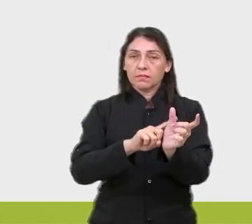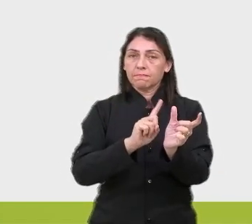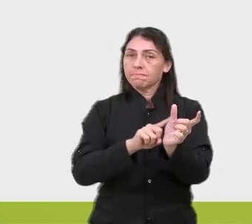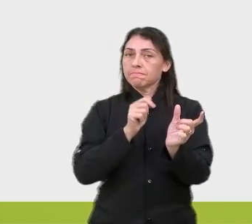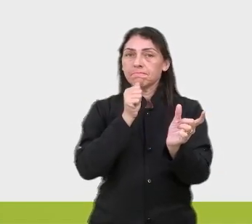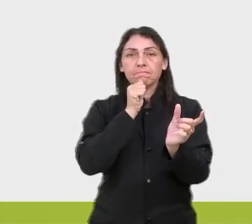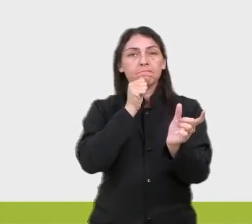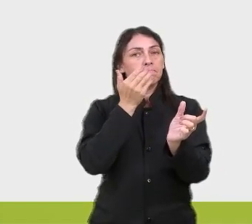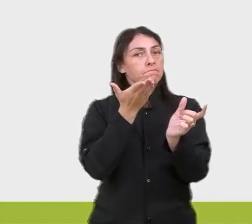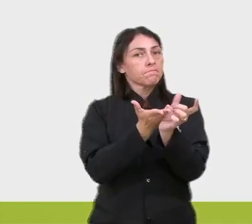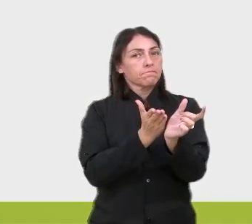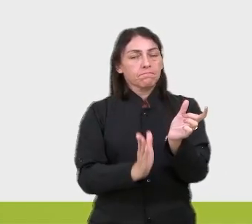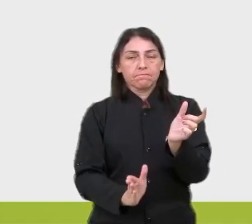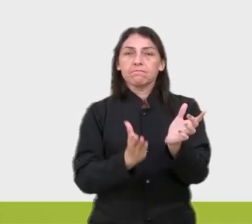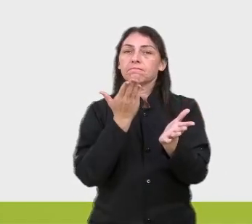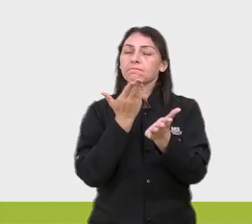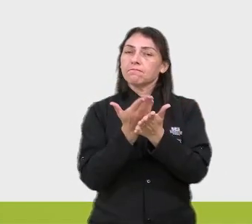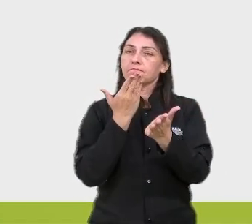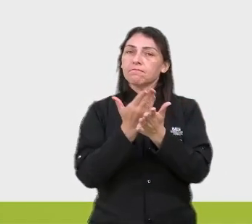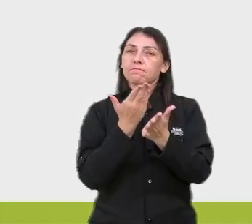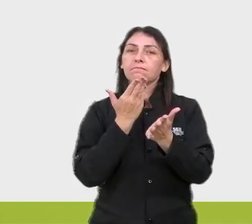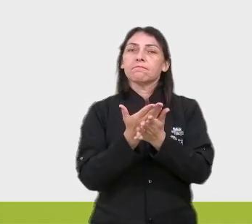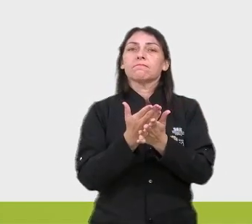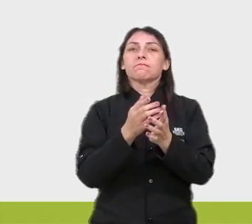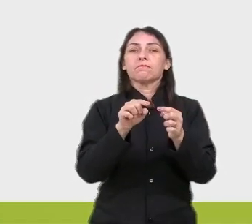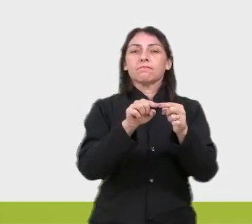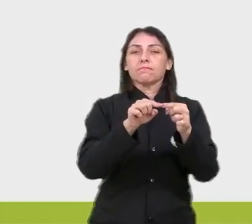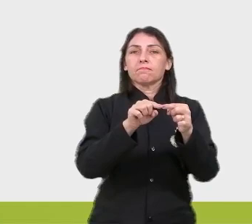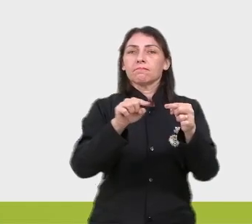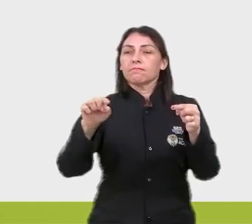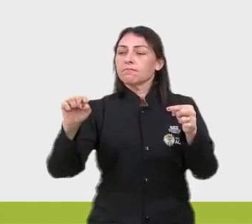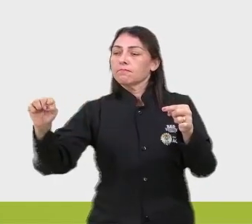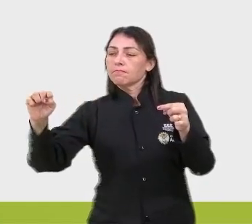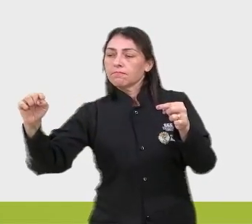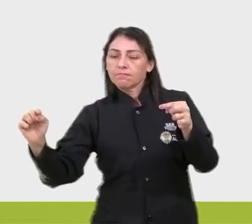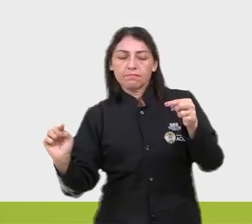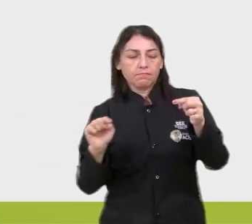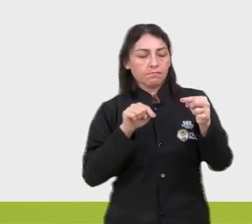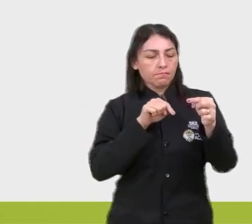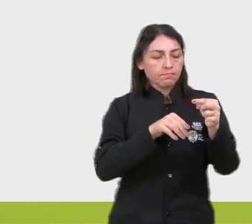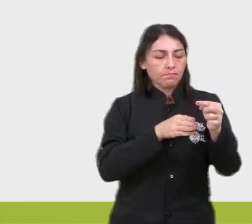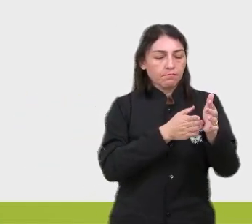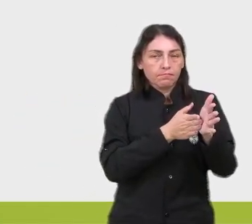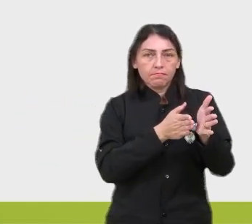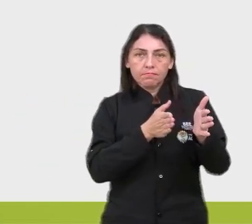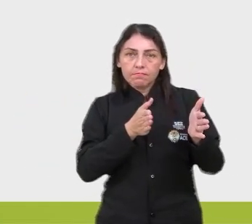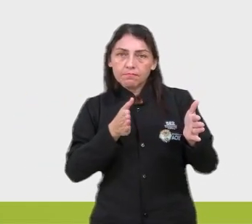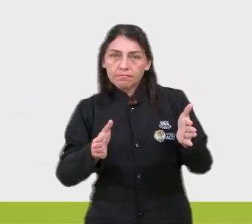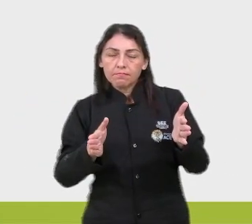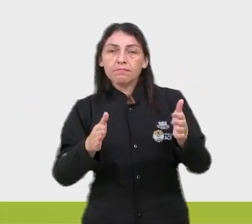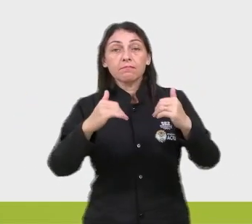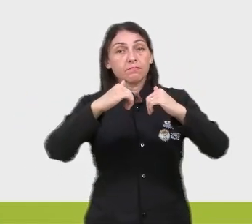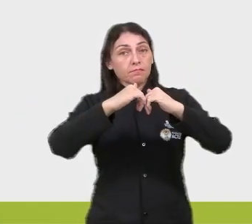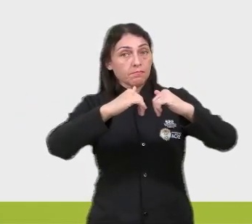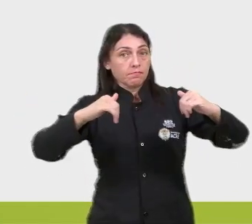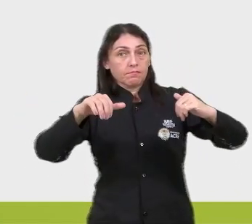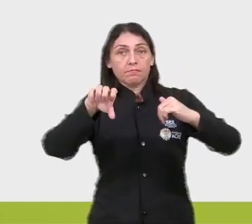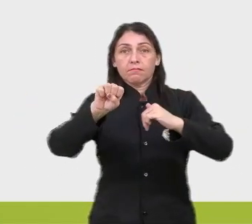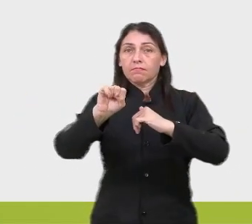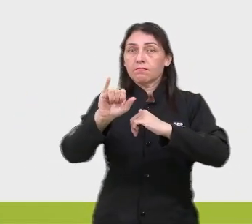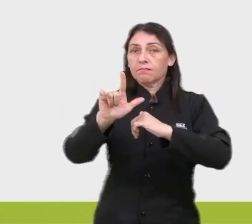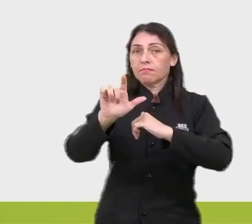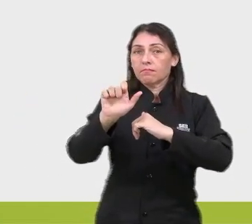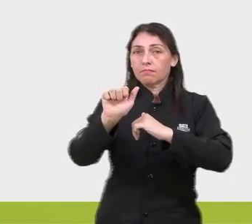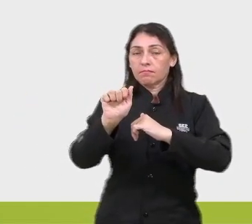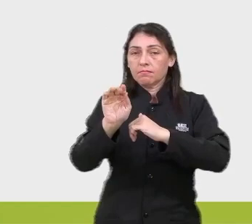terminou, a palavra que você quer escrever, ela não terminou. Então, você vai fazer o quê? A separação silábica. Sabe